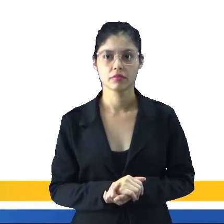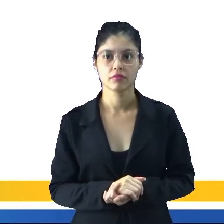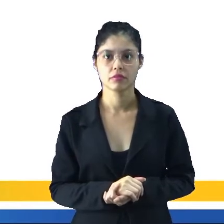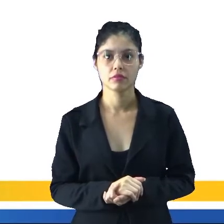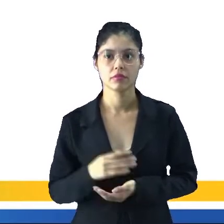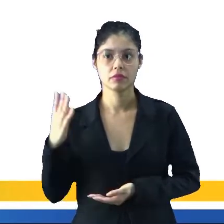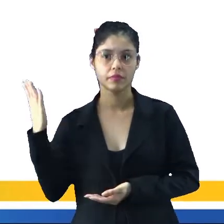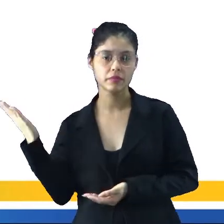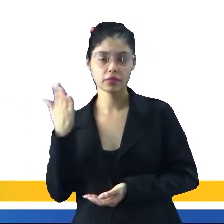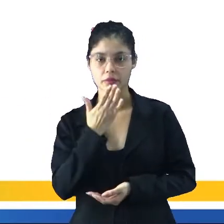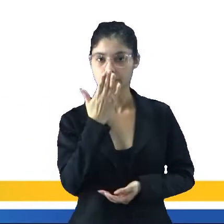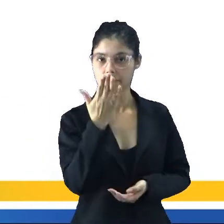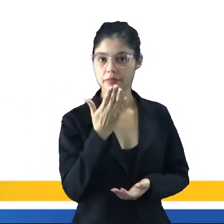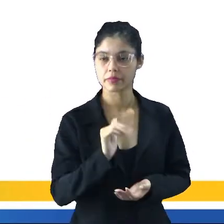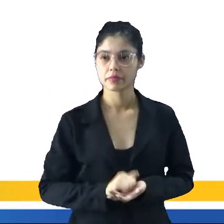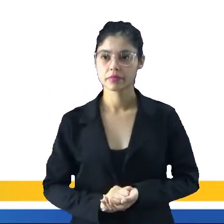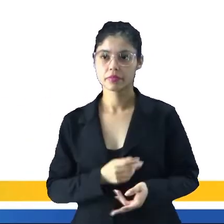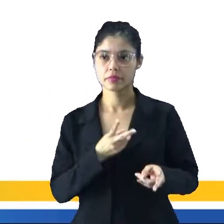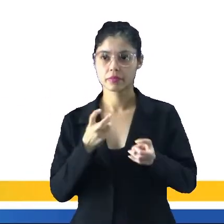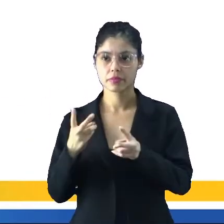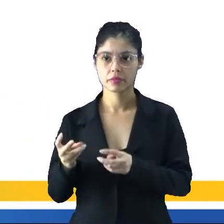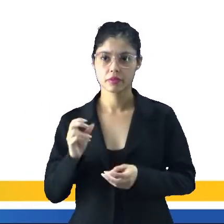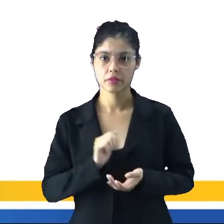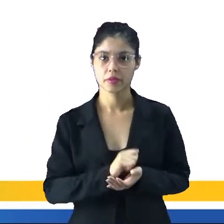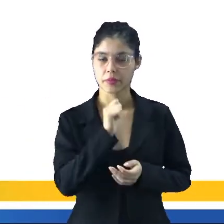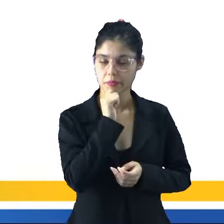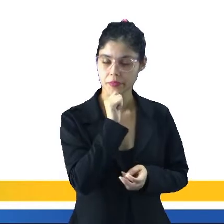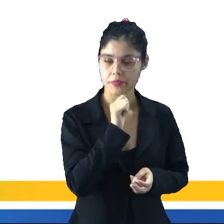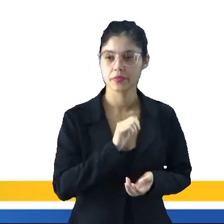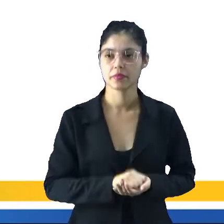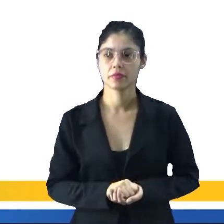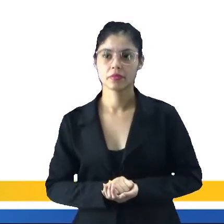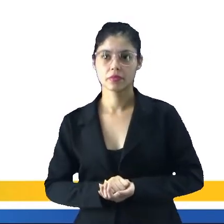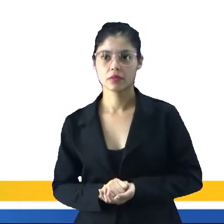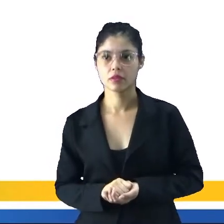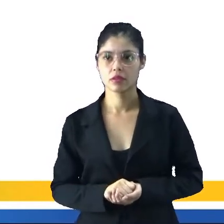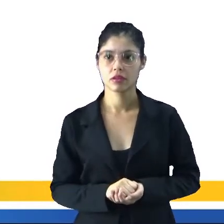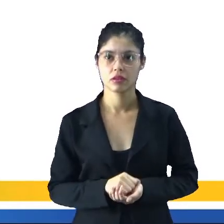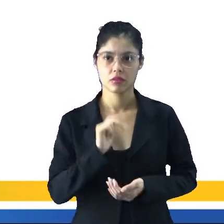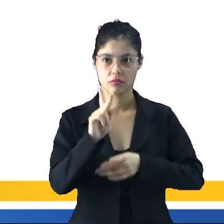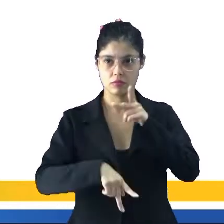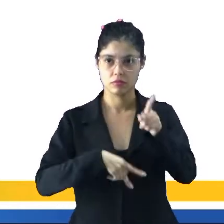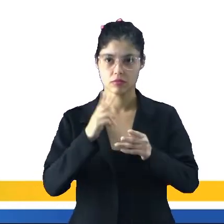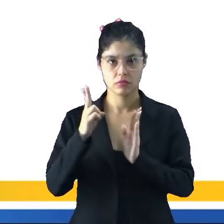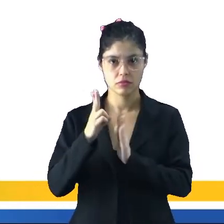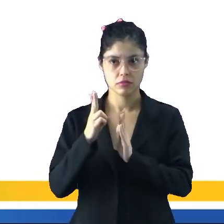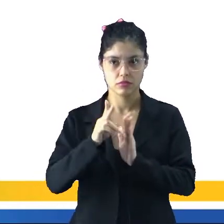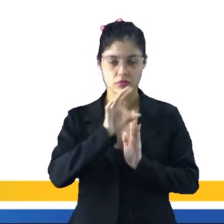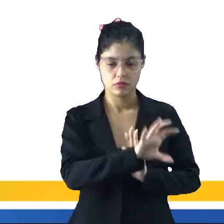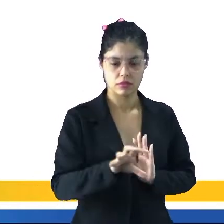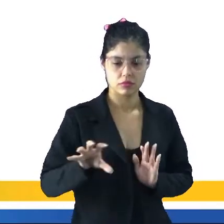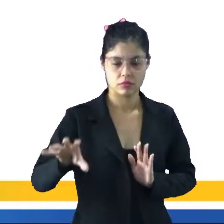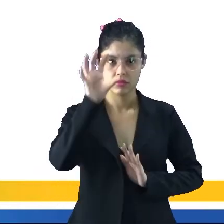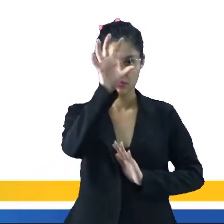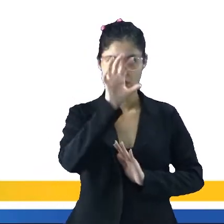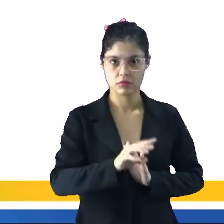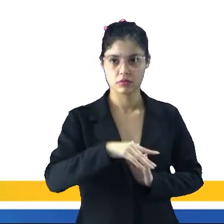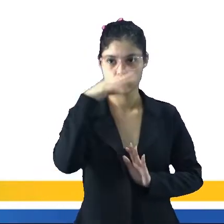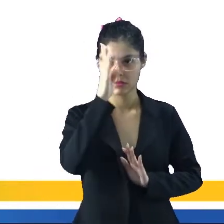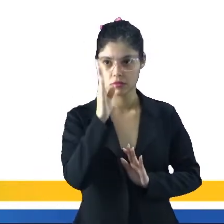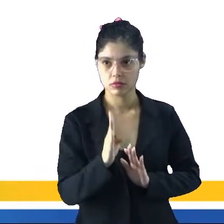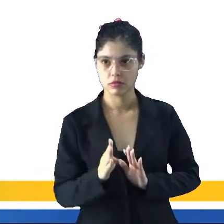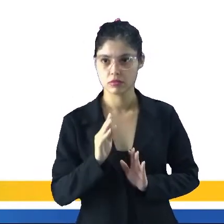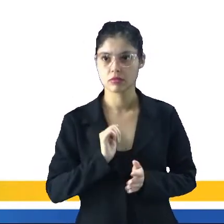No quadro a seguir, a gente observa ainda, né, a população indígena por região brasileira.